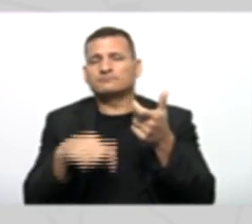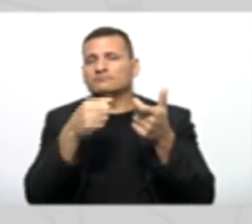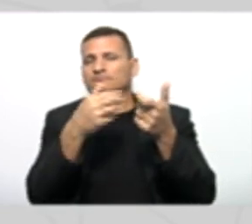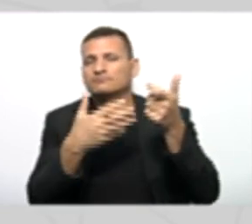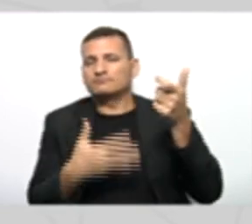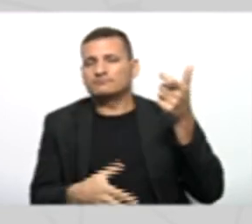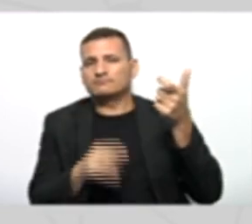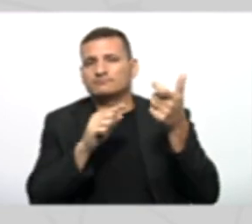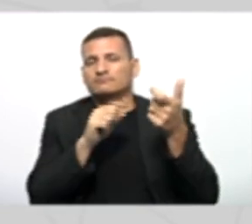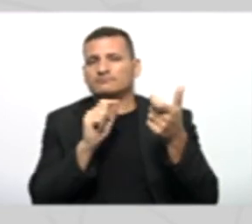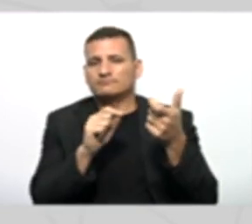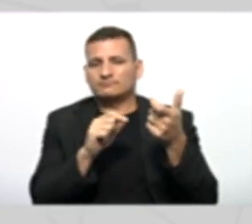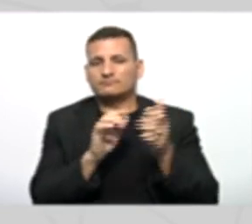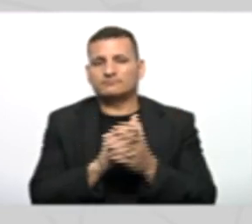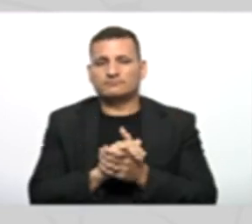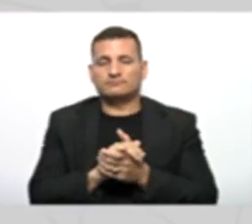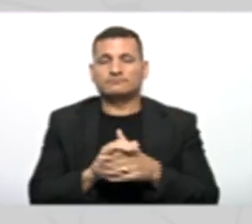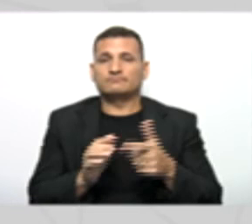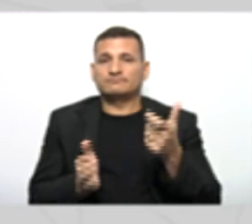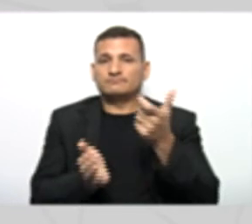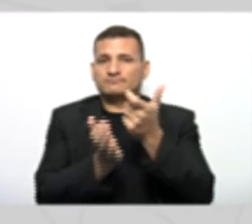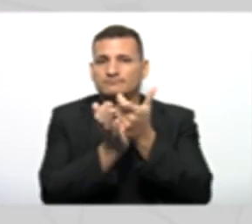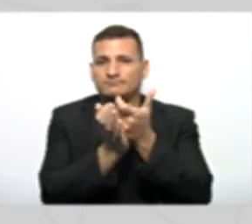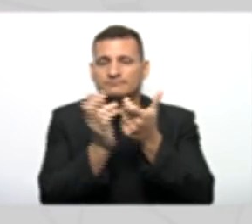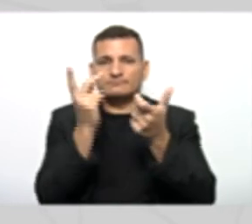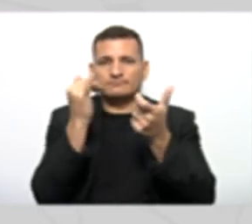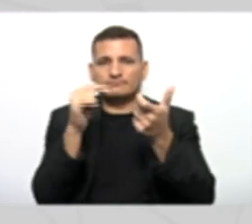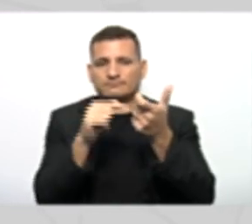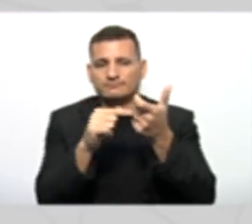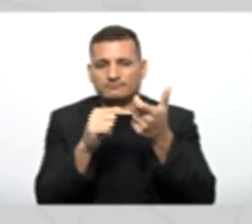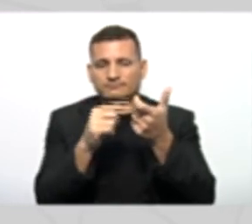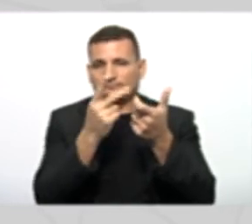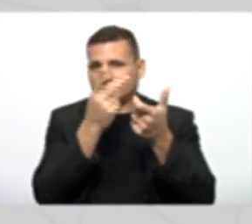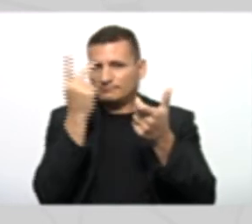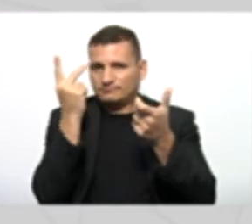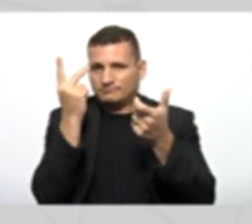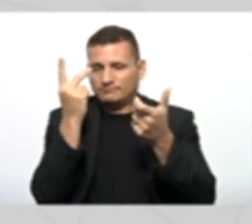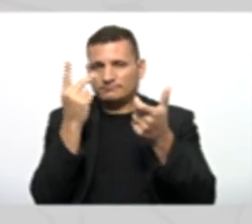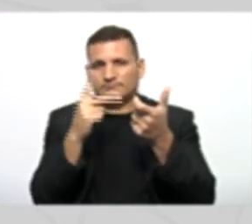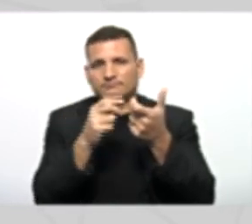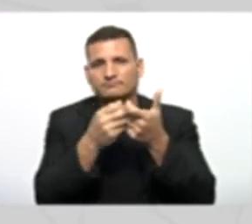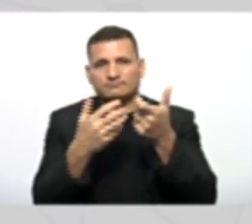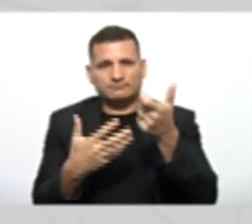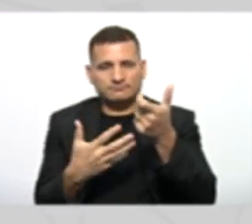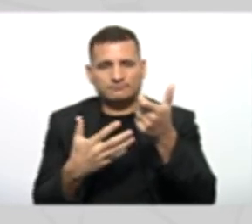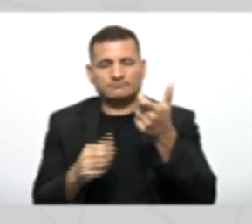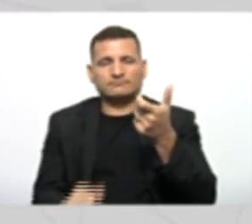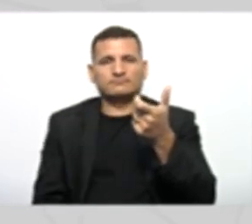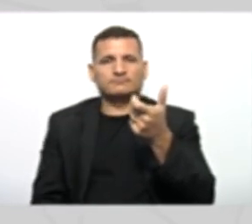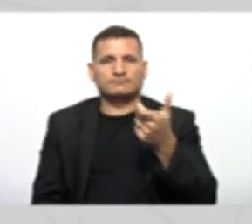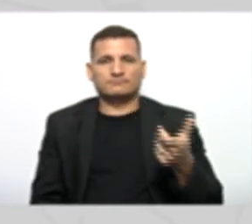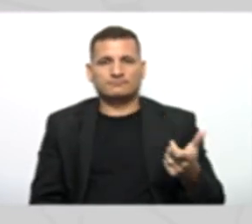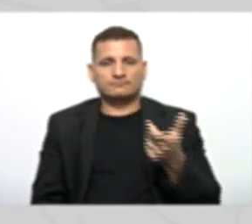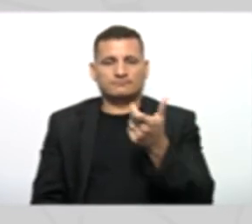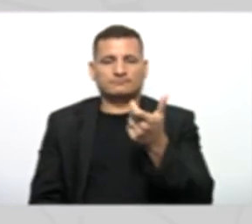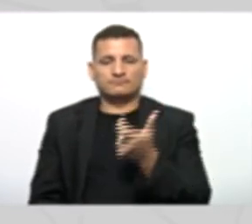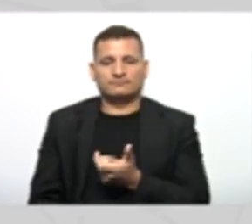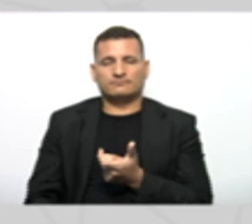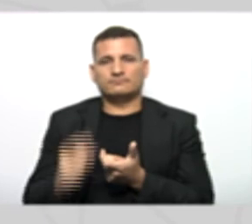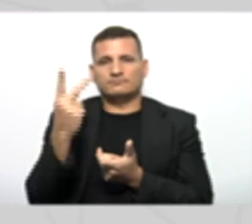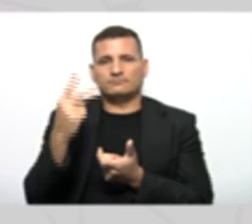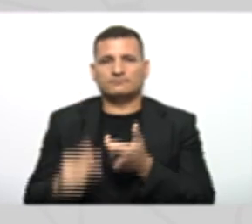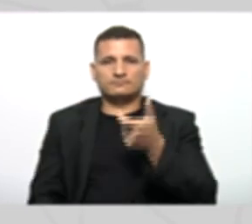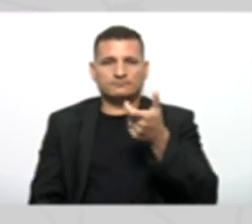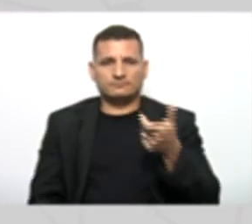o que Uma classe pai Que seria a classe pessoa Com seus atributos Básicos E duas classes filhas Pessoa